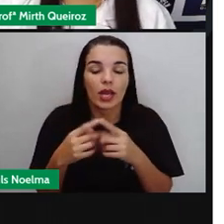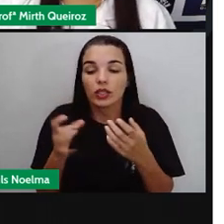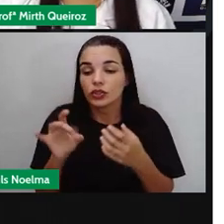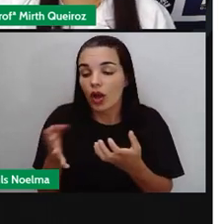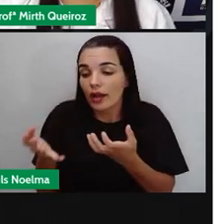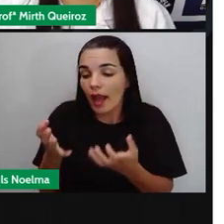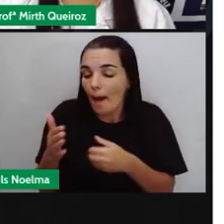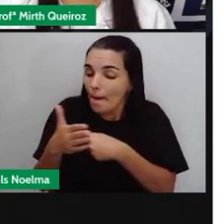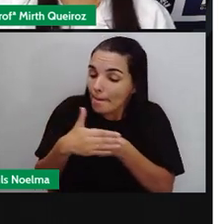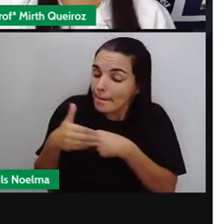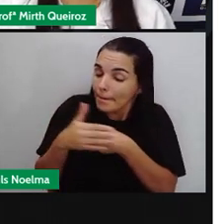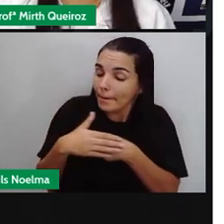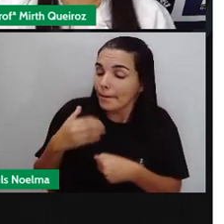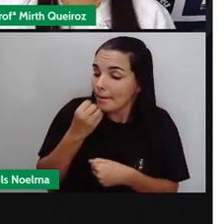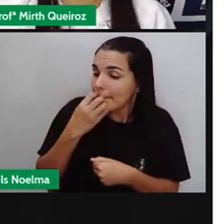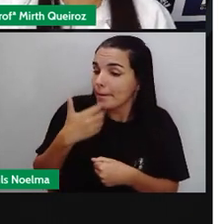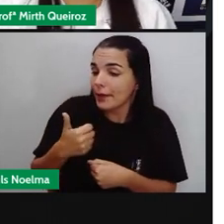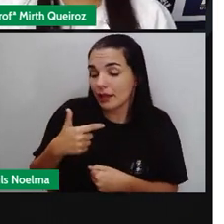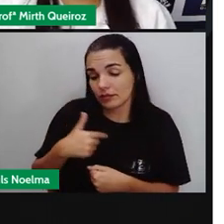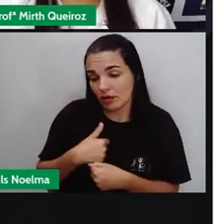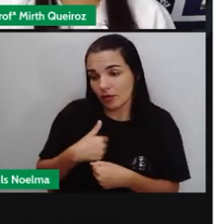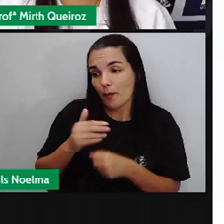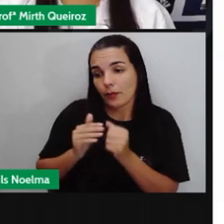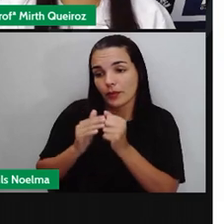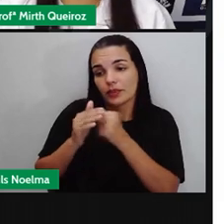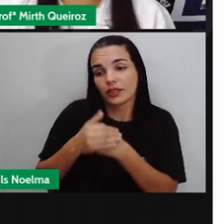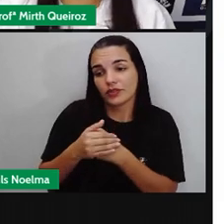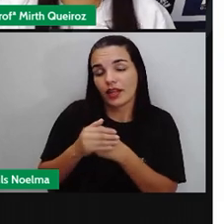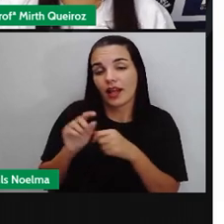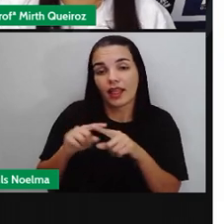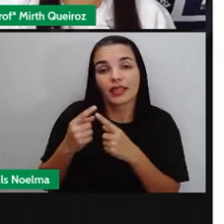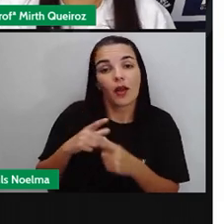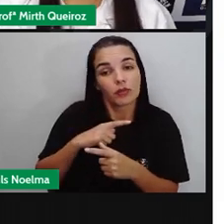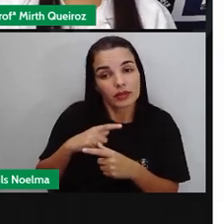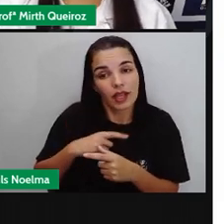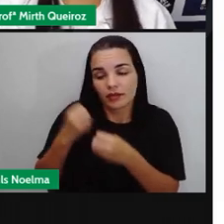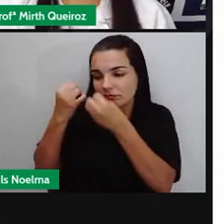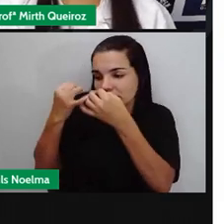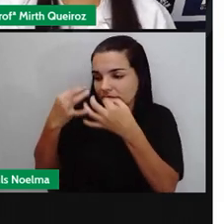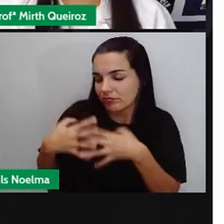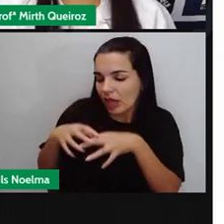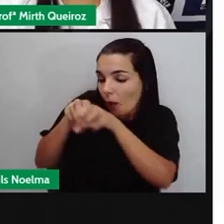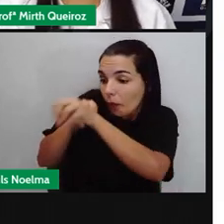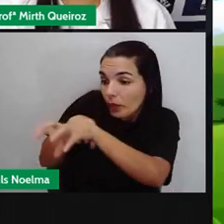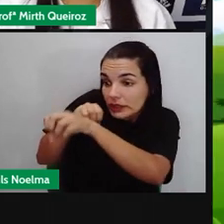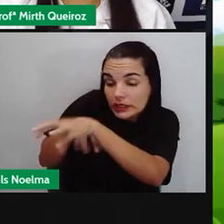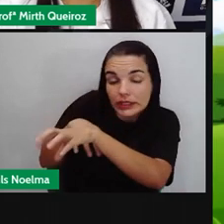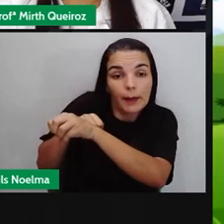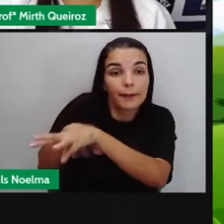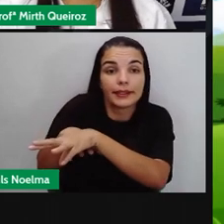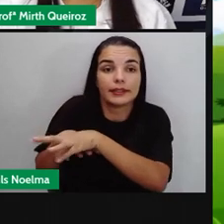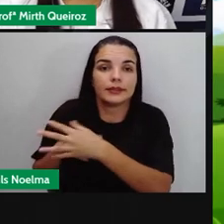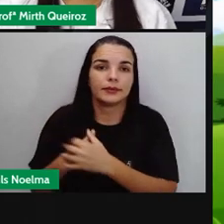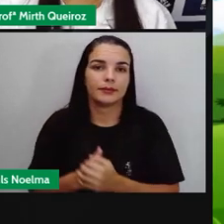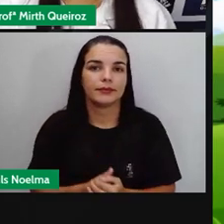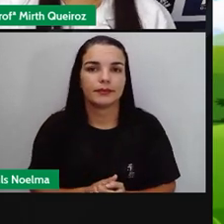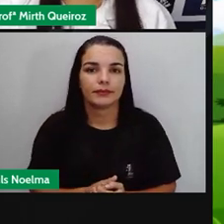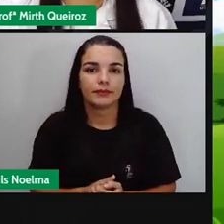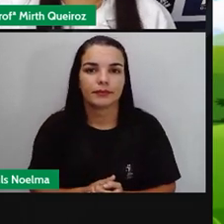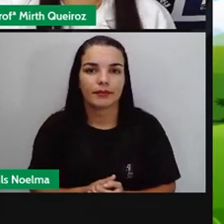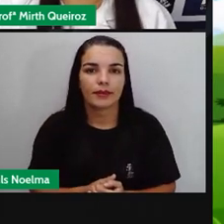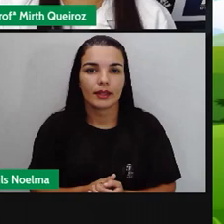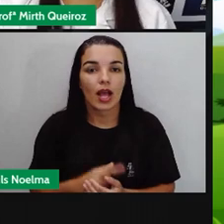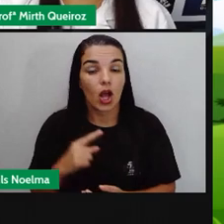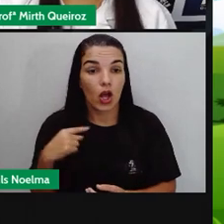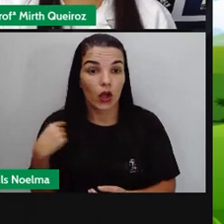o nosso bem Só querem nos proteger Então tem uma moral aí Dentro desse conto também Nós vamos